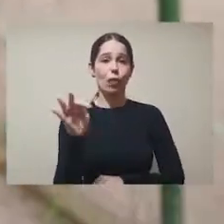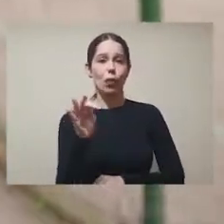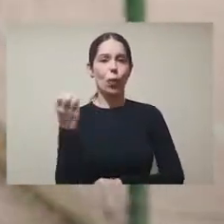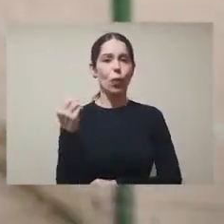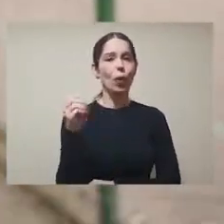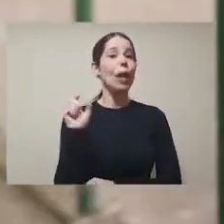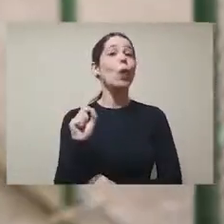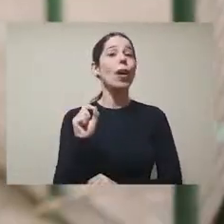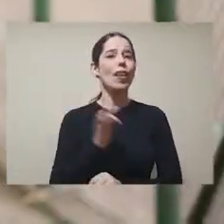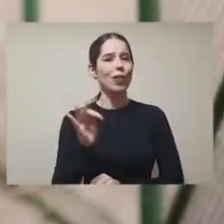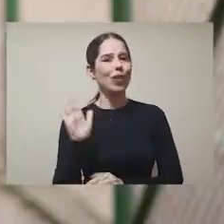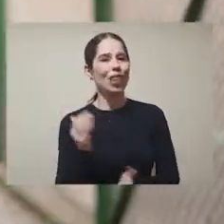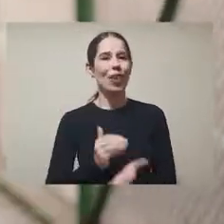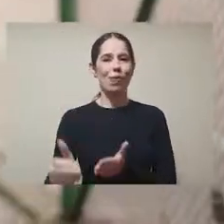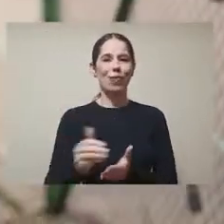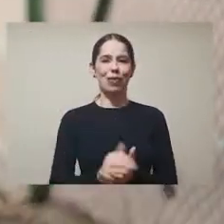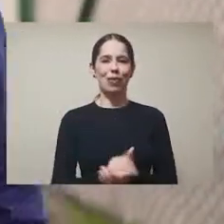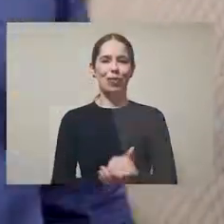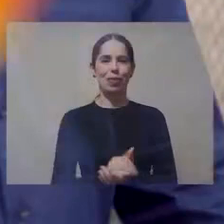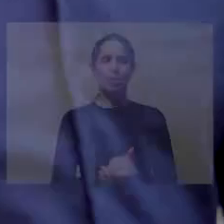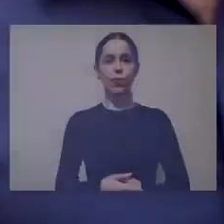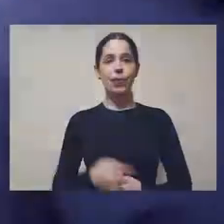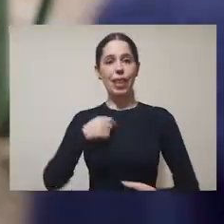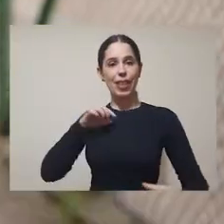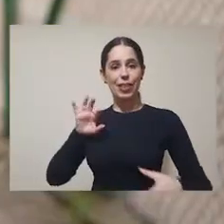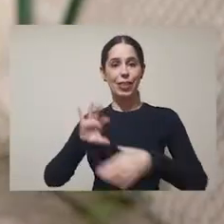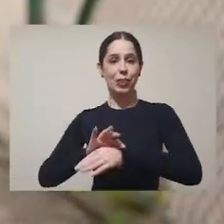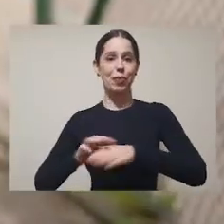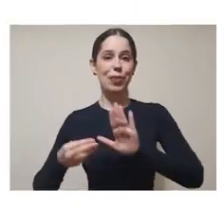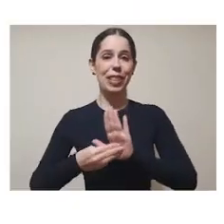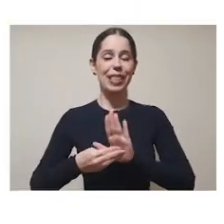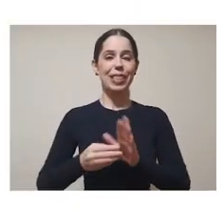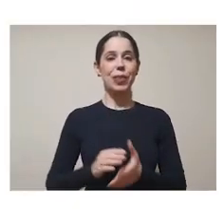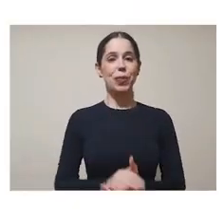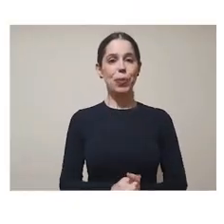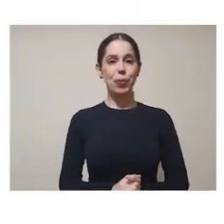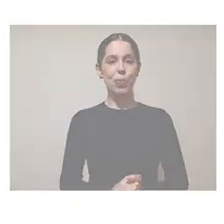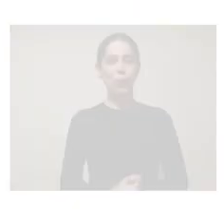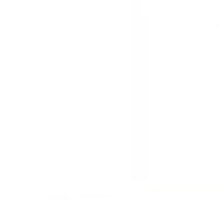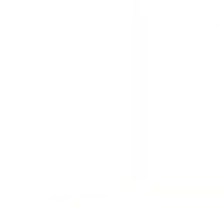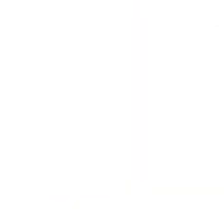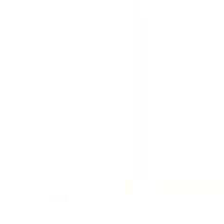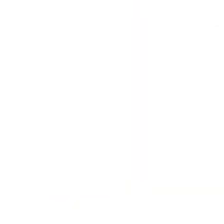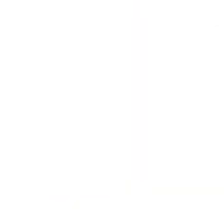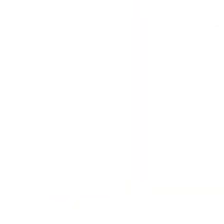futuro. Em Porto Alegre, o futuro já começou. Eu sou Marquesã